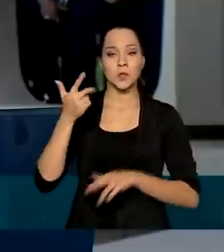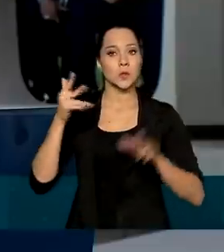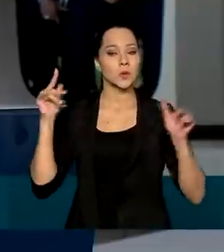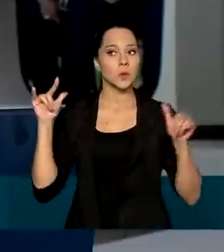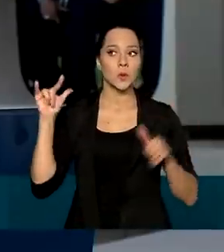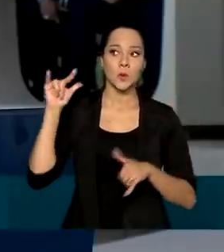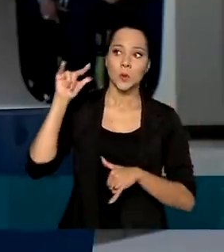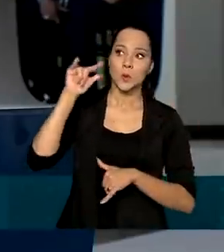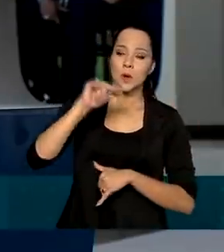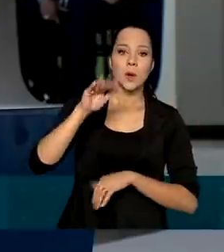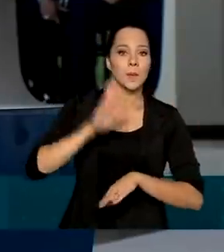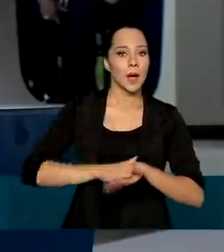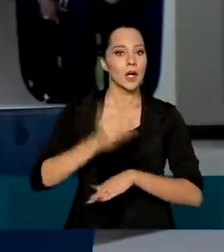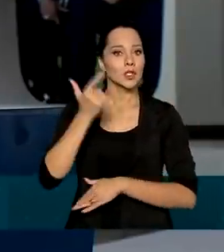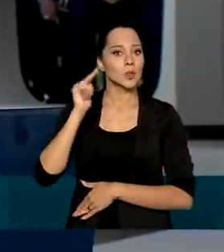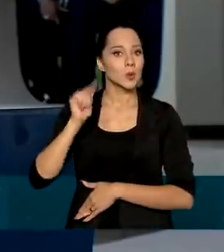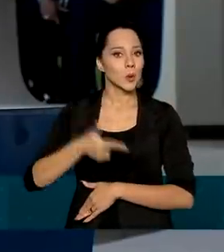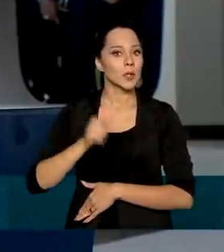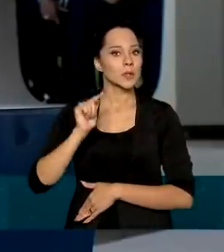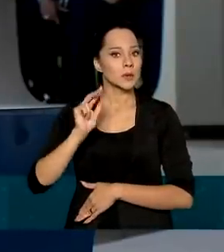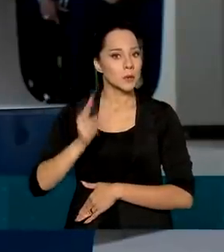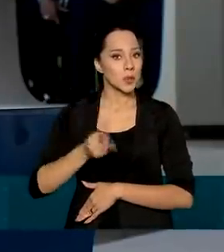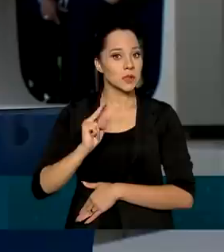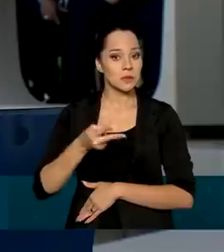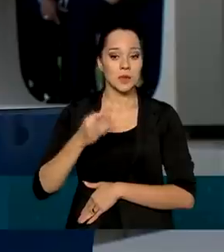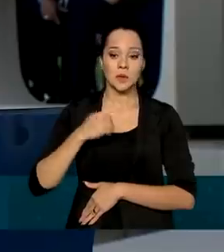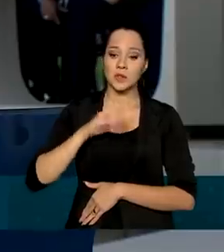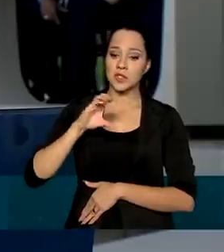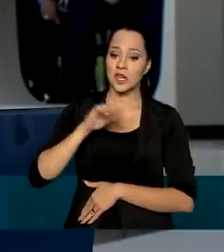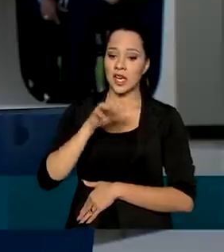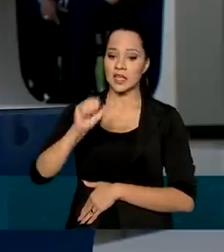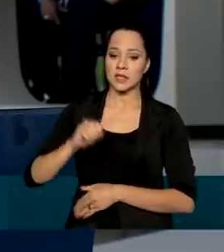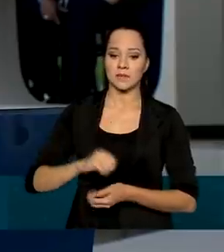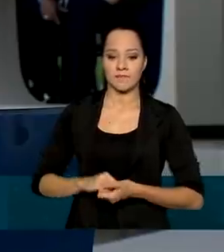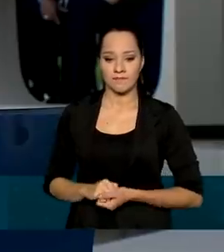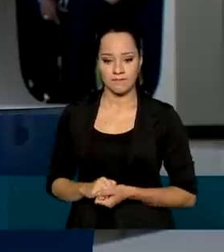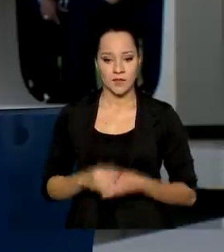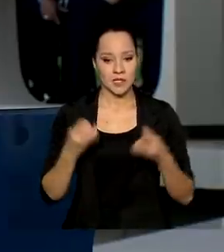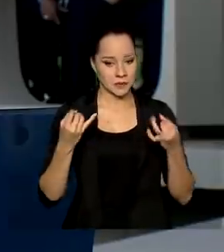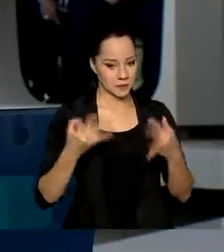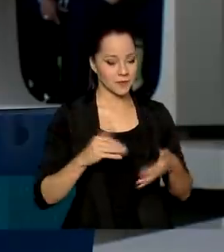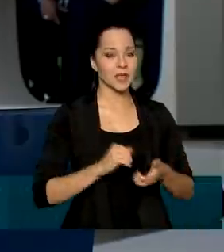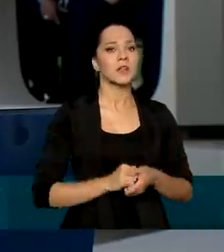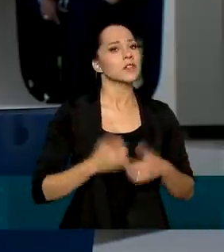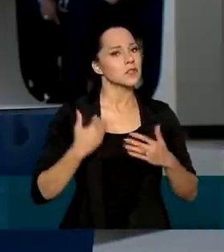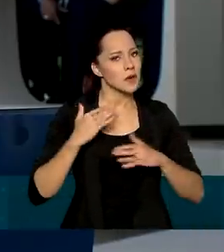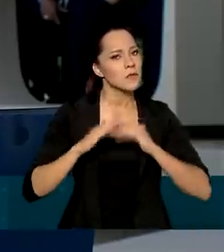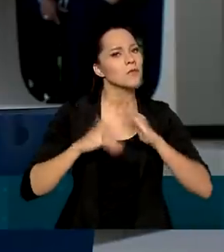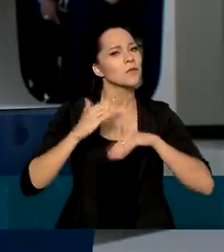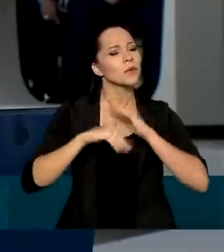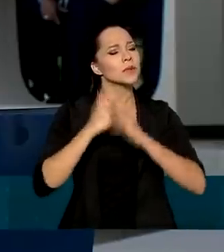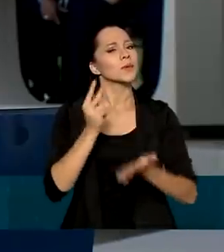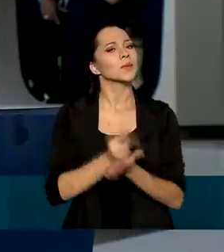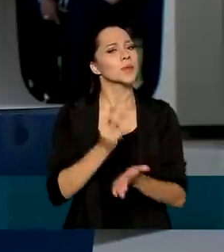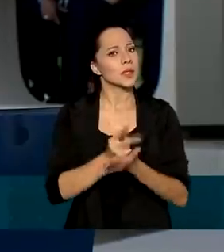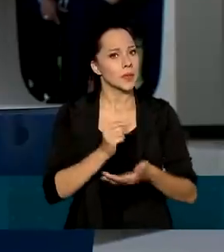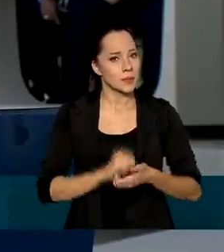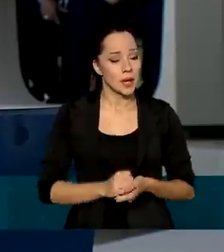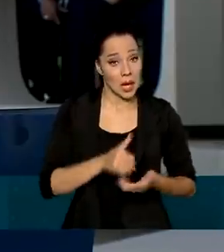Dessas, mais de 2 mil em aeronaves de caça. Seguiremos em nosso processo de evolução contínua,